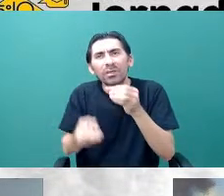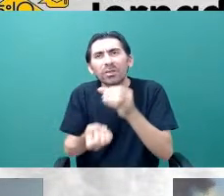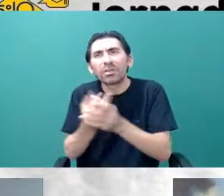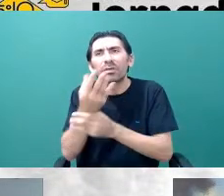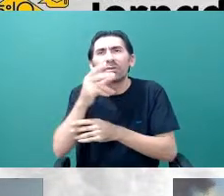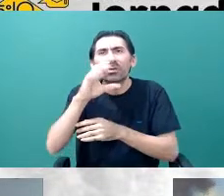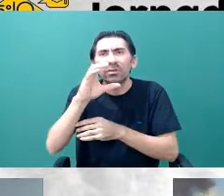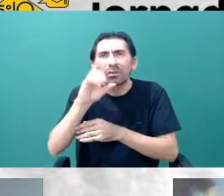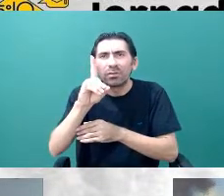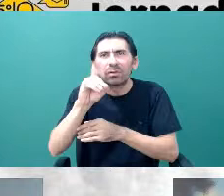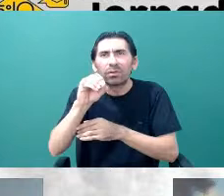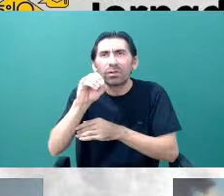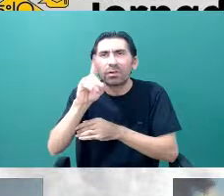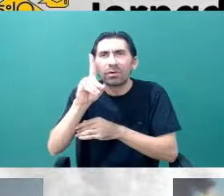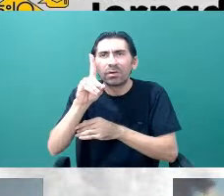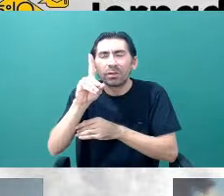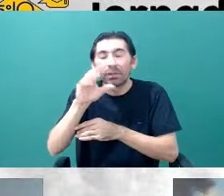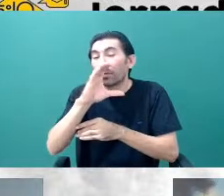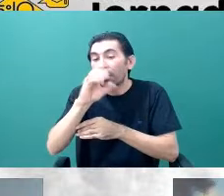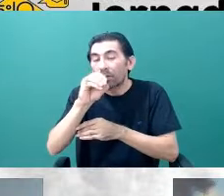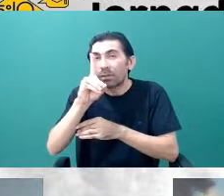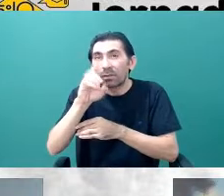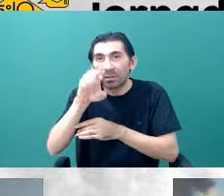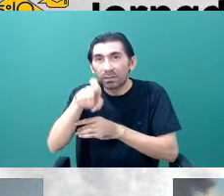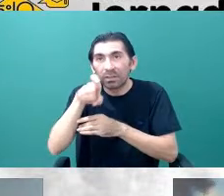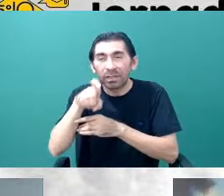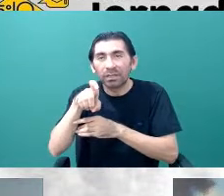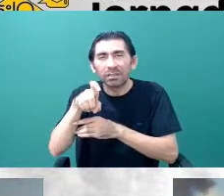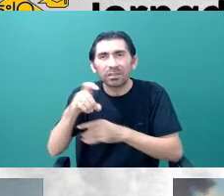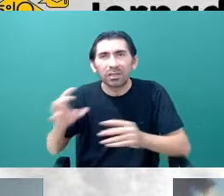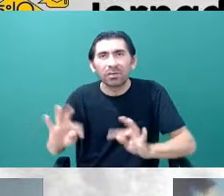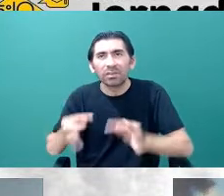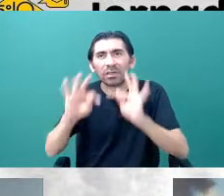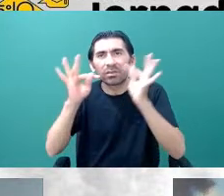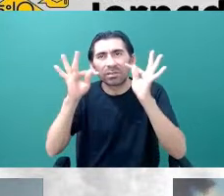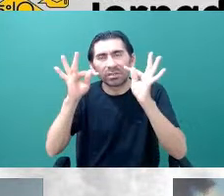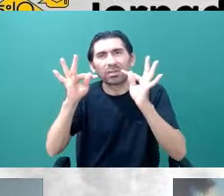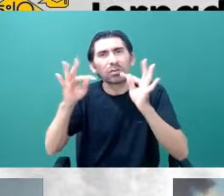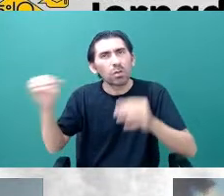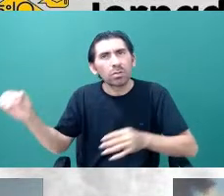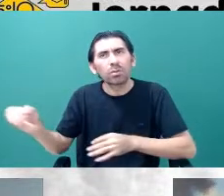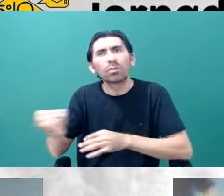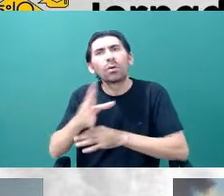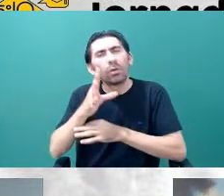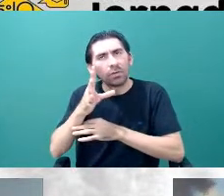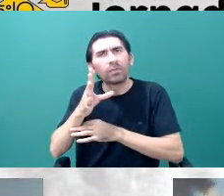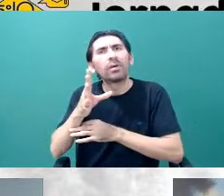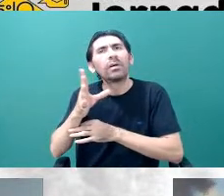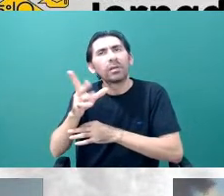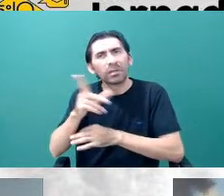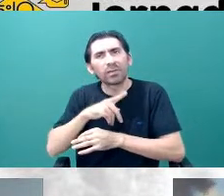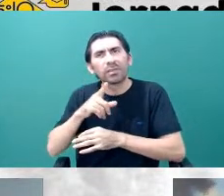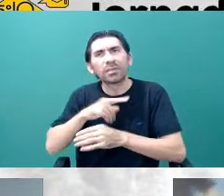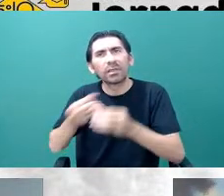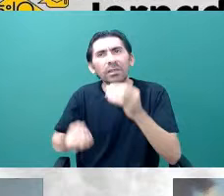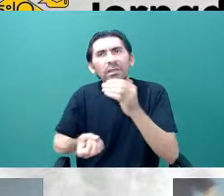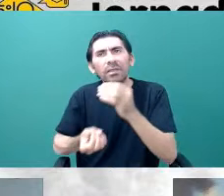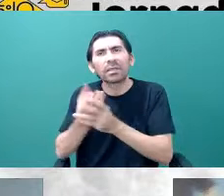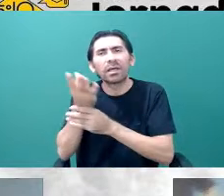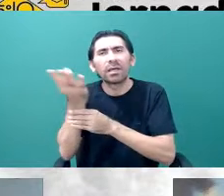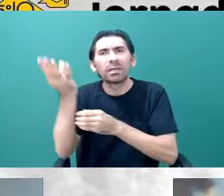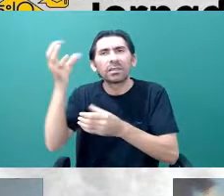Codex, que é uma tecnologia absolutamente inédita que vai ser instalado no